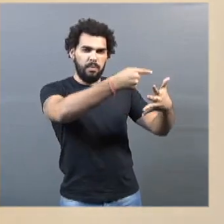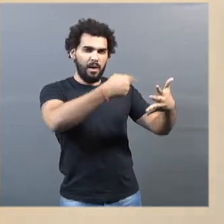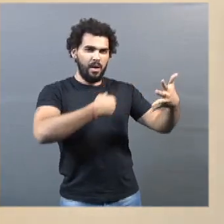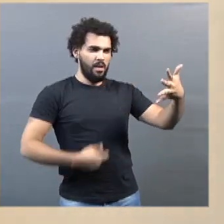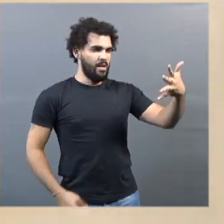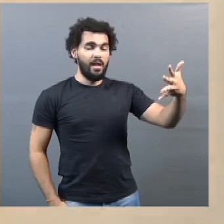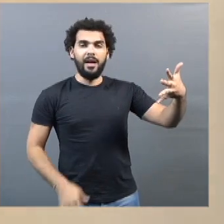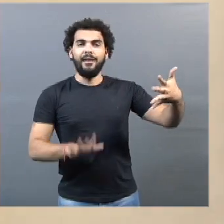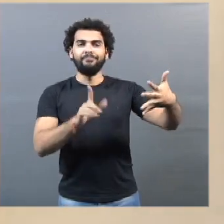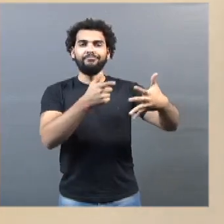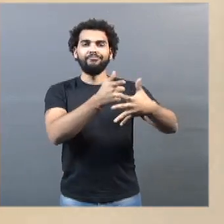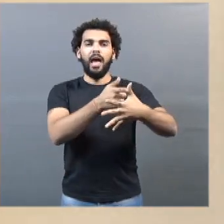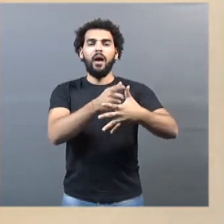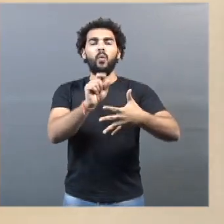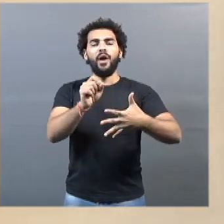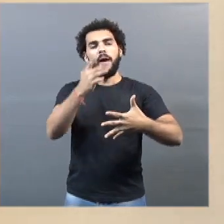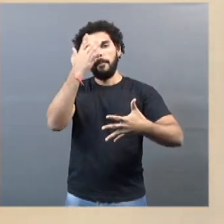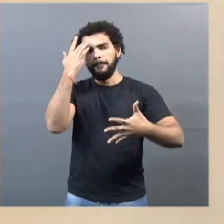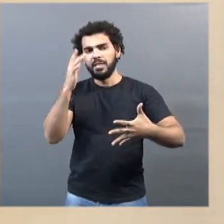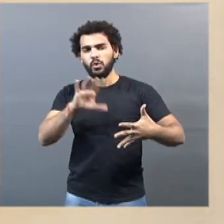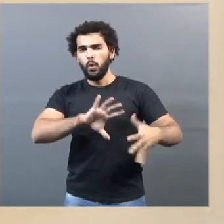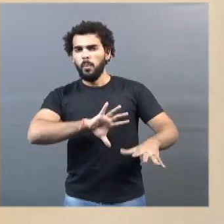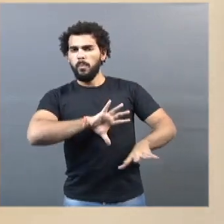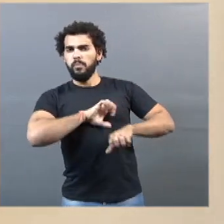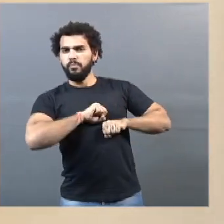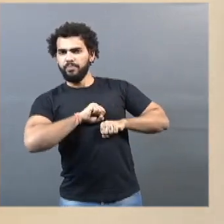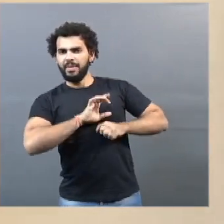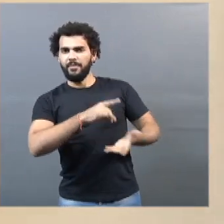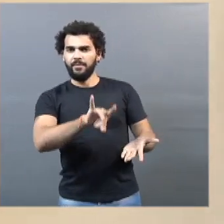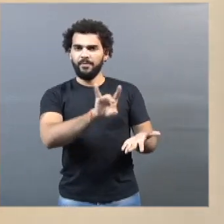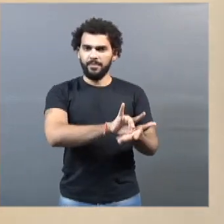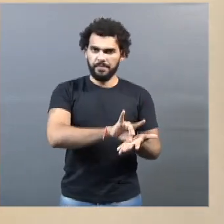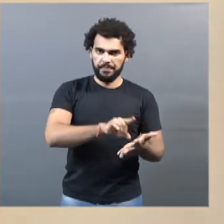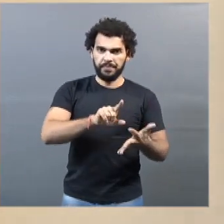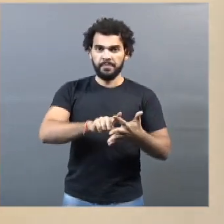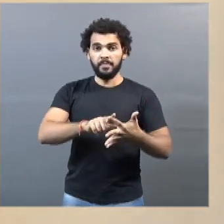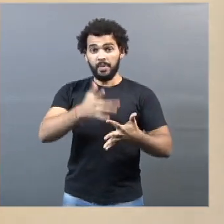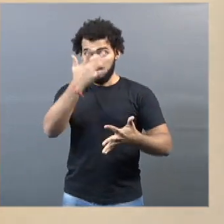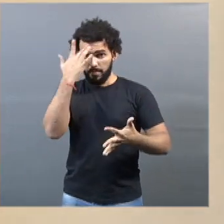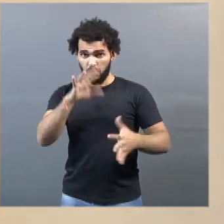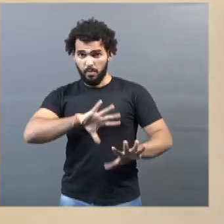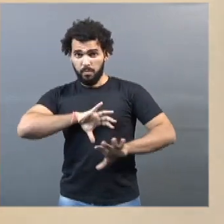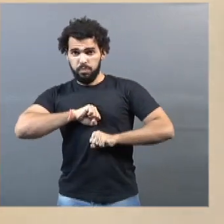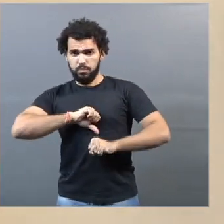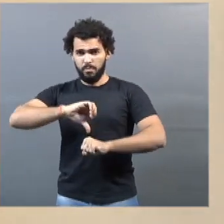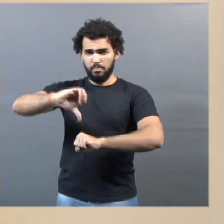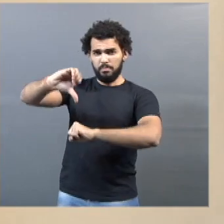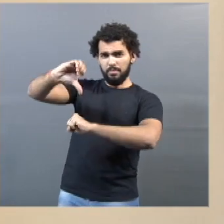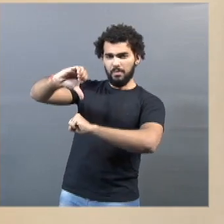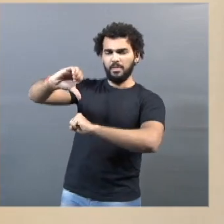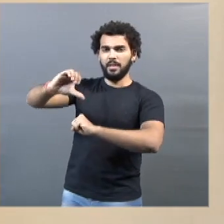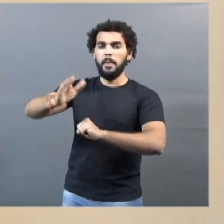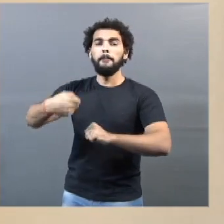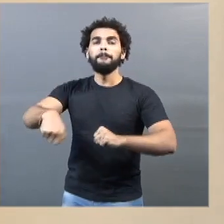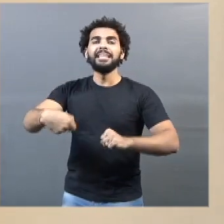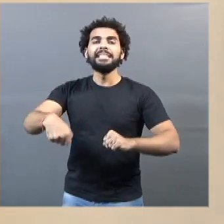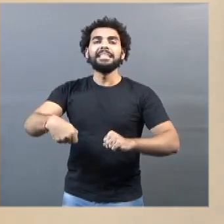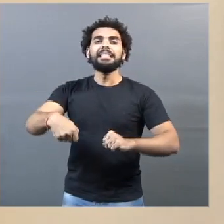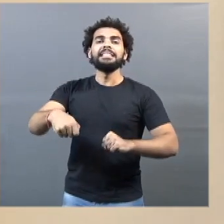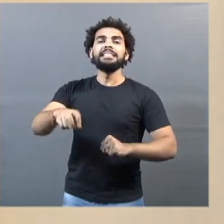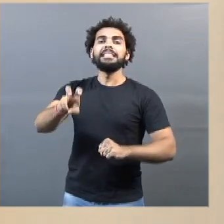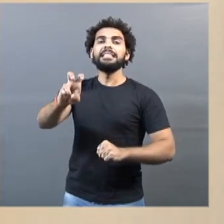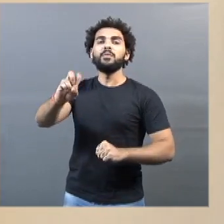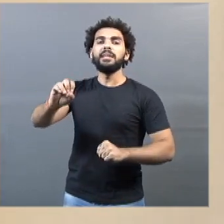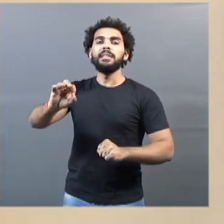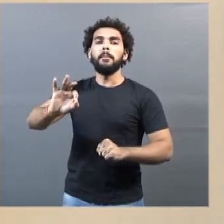confirmados e casos suspeitos deve estar diminuindo pelo menos 50% no decorrer de três